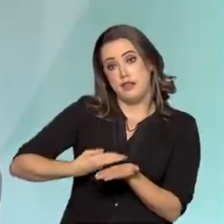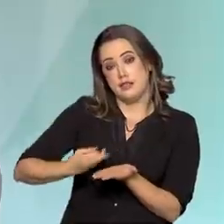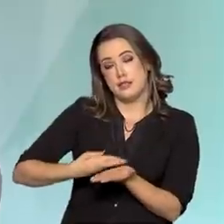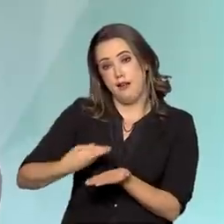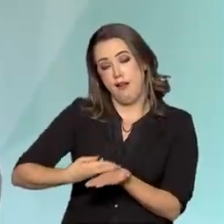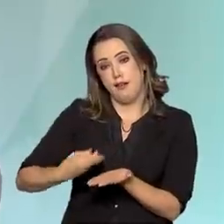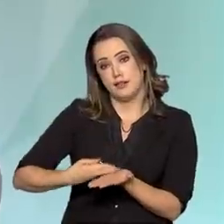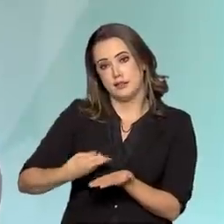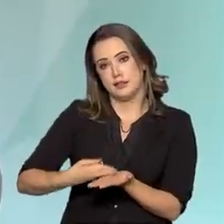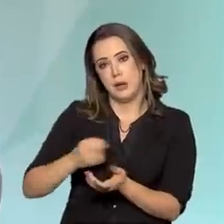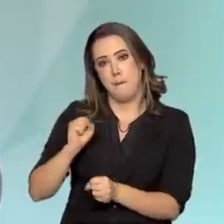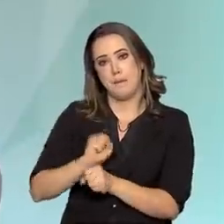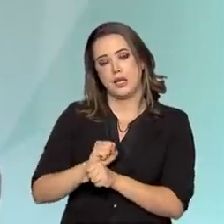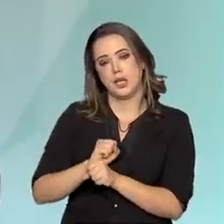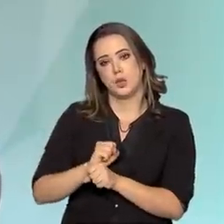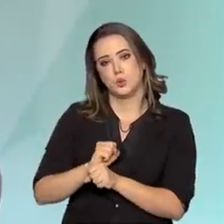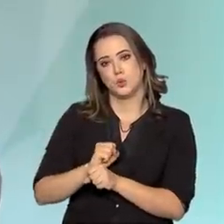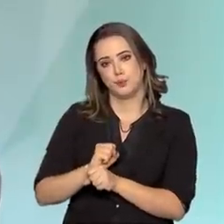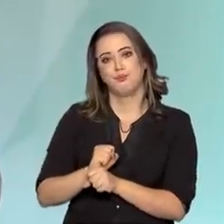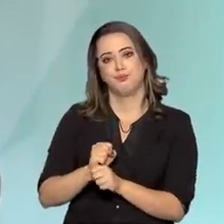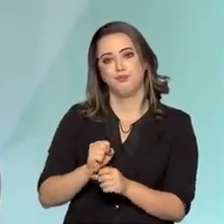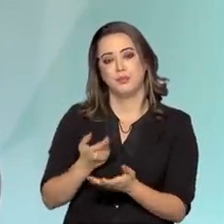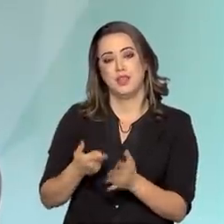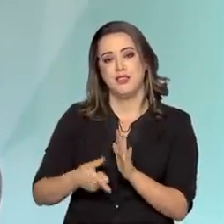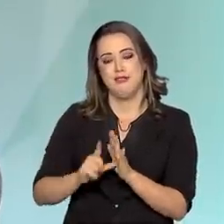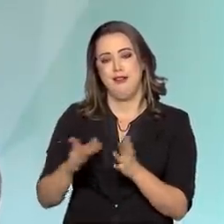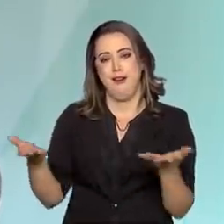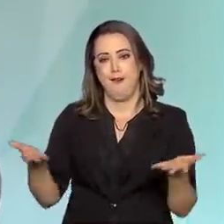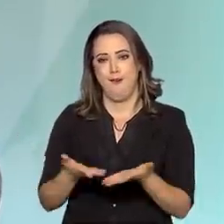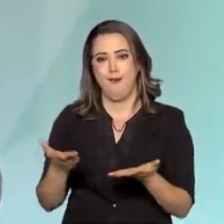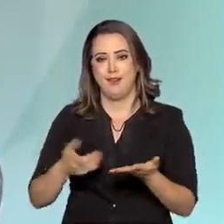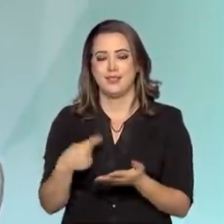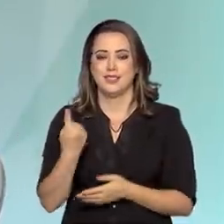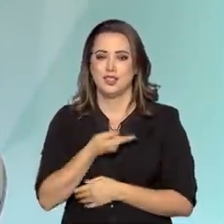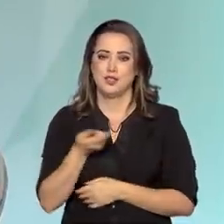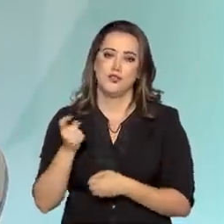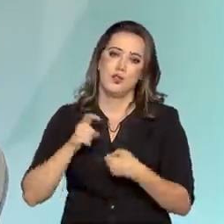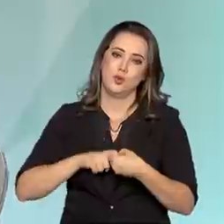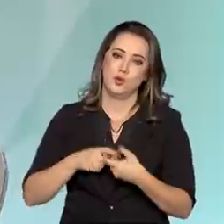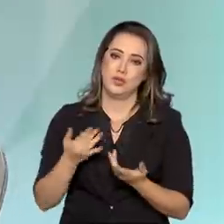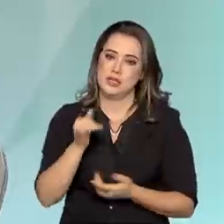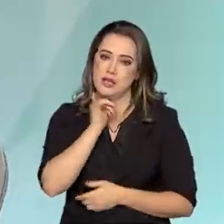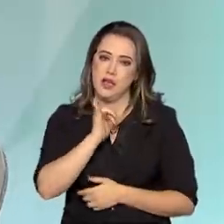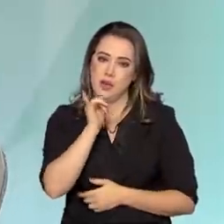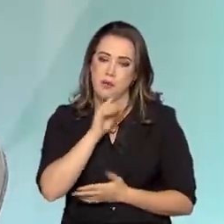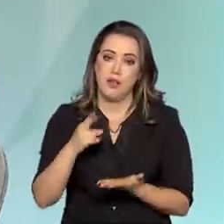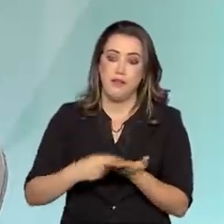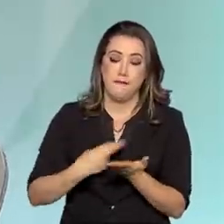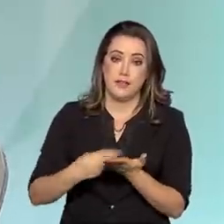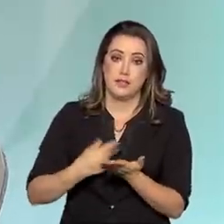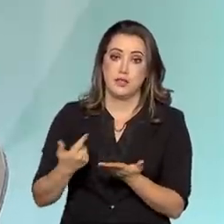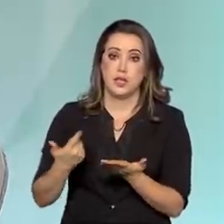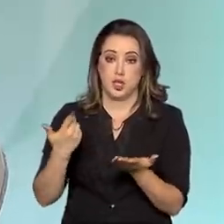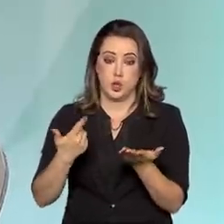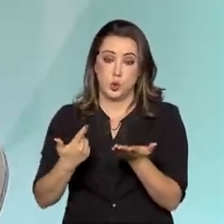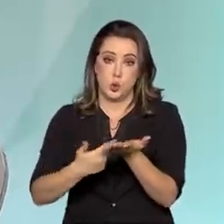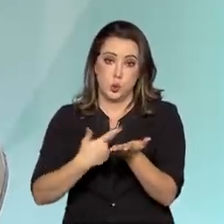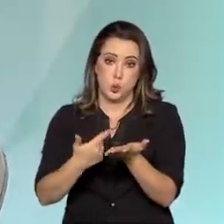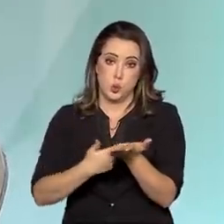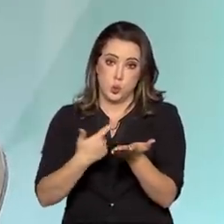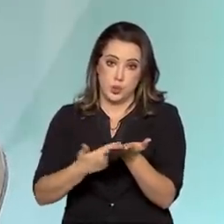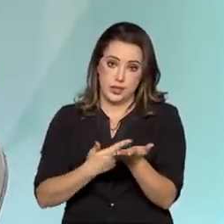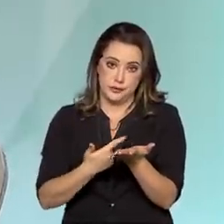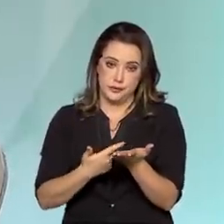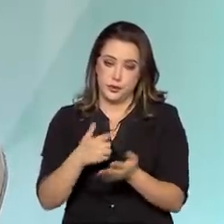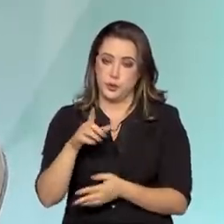pré-lo, elas tinham parado de ser editadas e eu consegui fazer com que elas voltassem. Por exemplo, a revista do livro é uma revista que falava justamente sobre